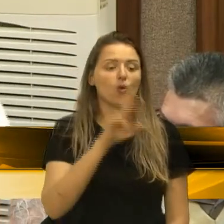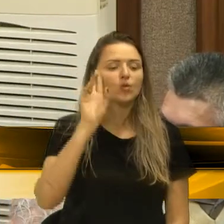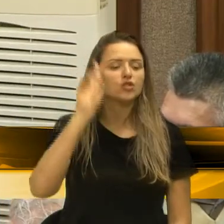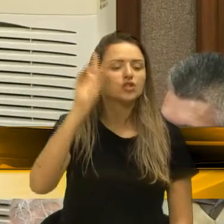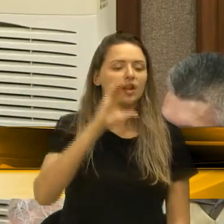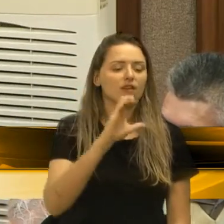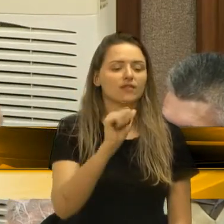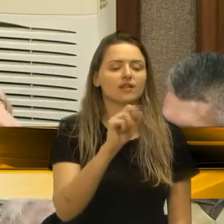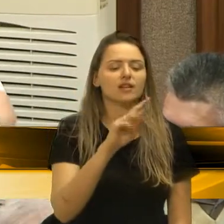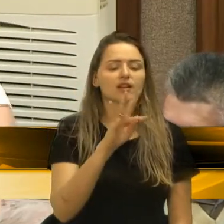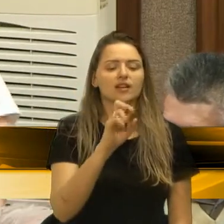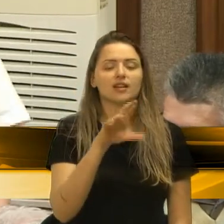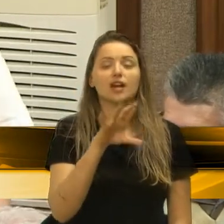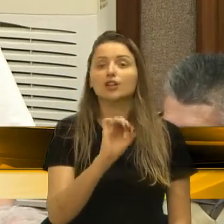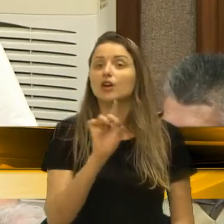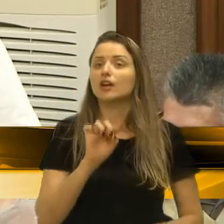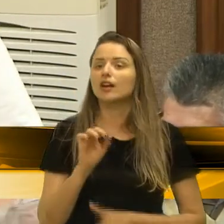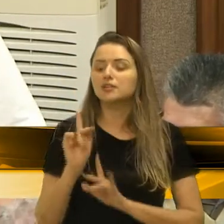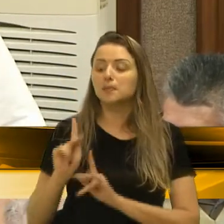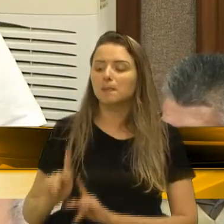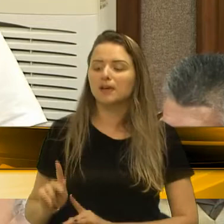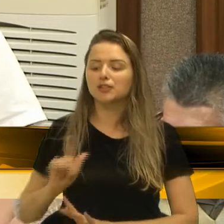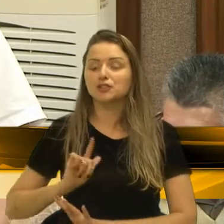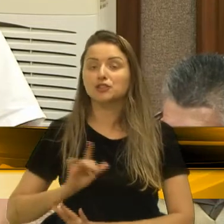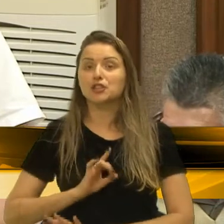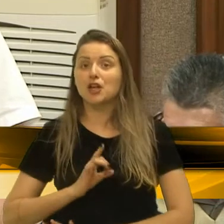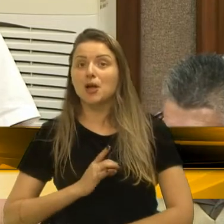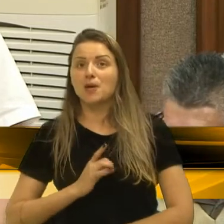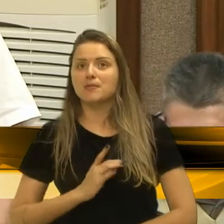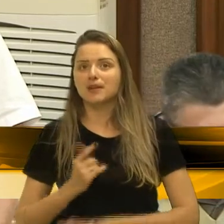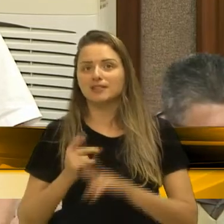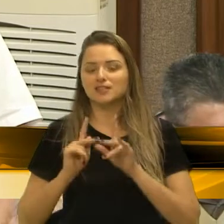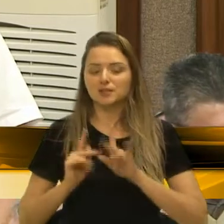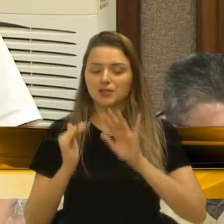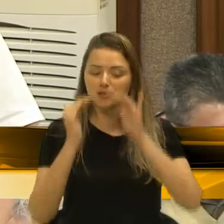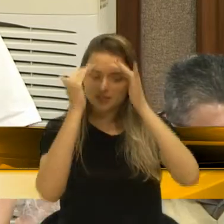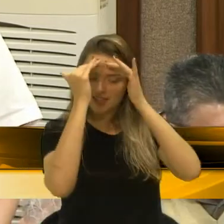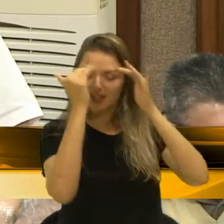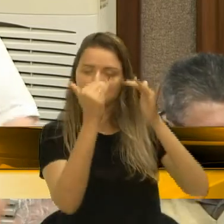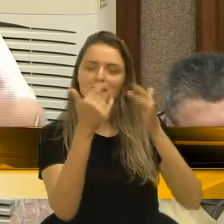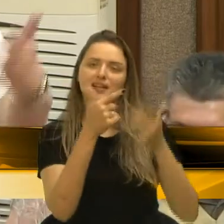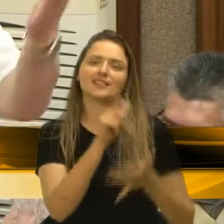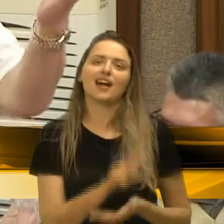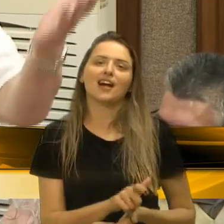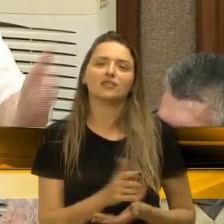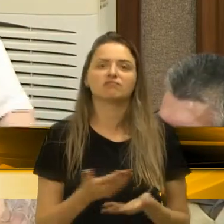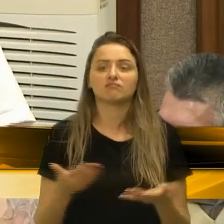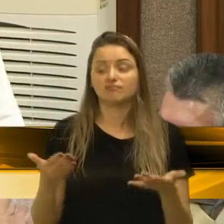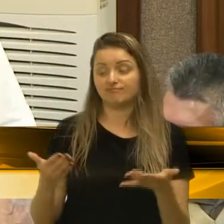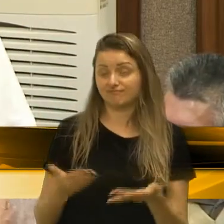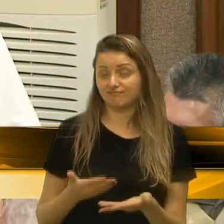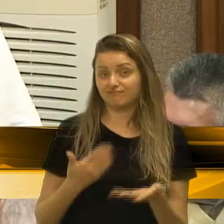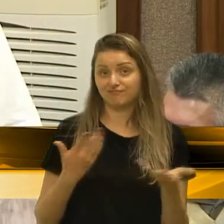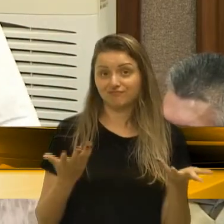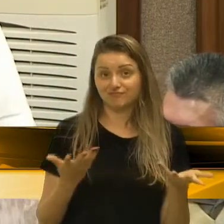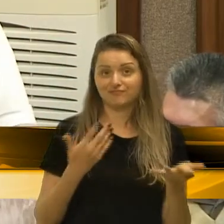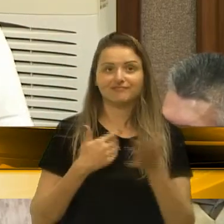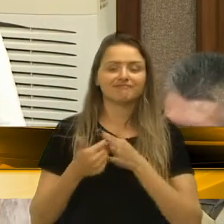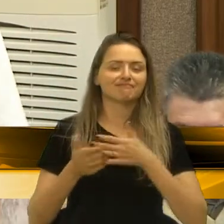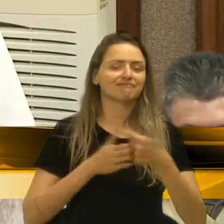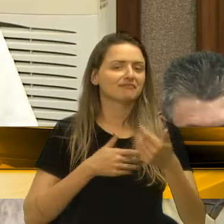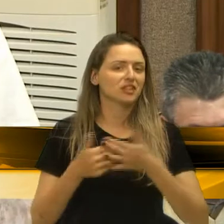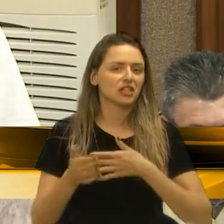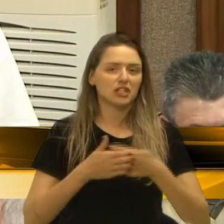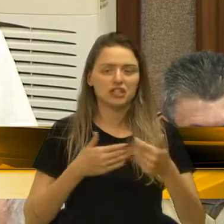Normalmente, a gurizada se fugiu. Hoje, é completamente